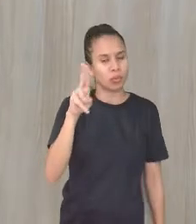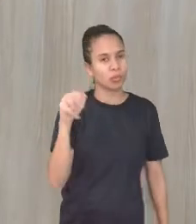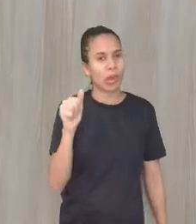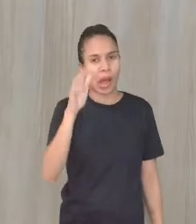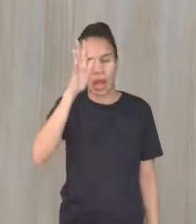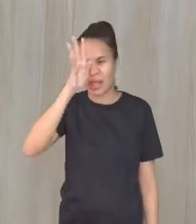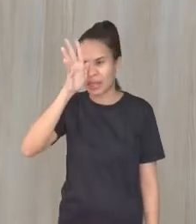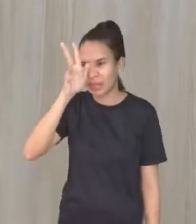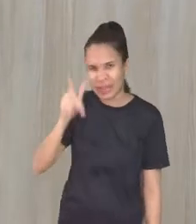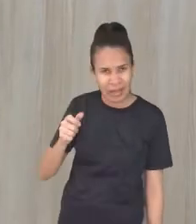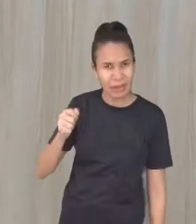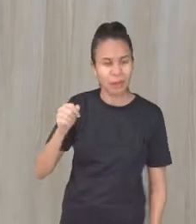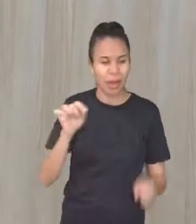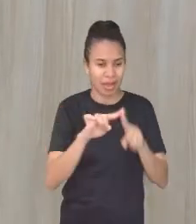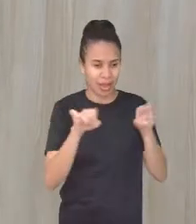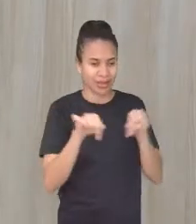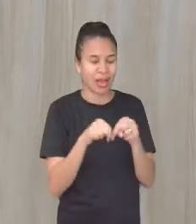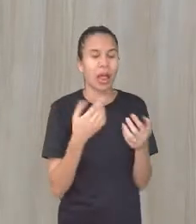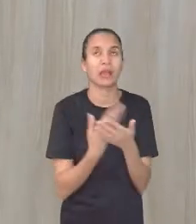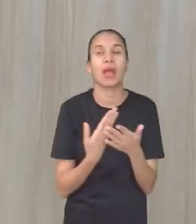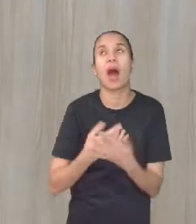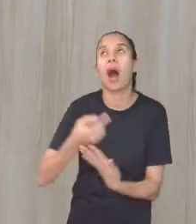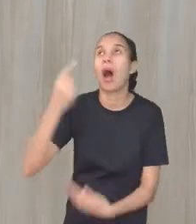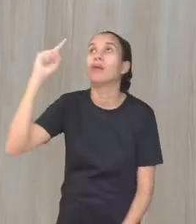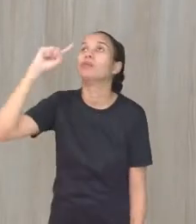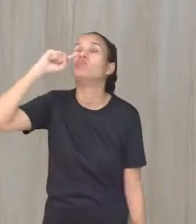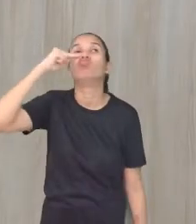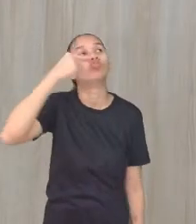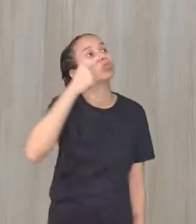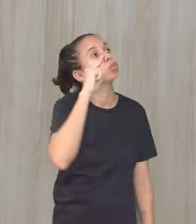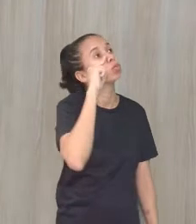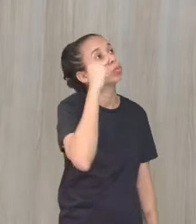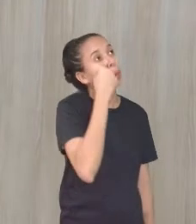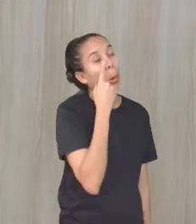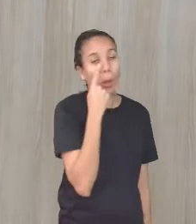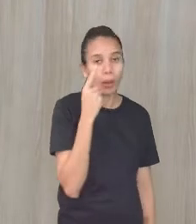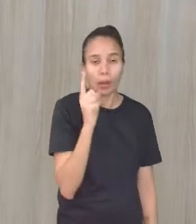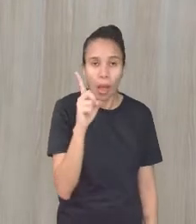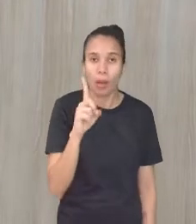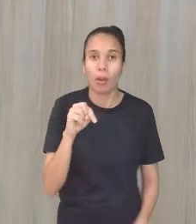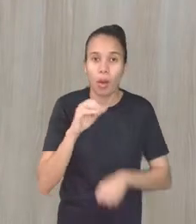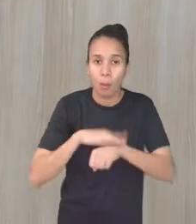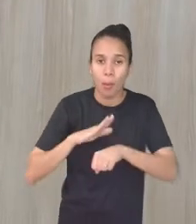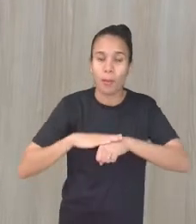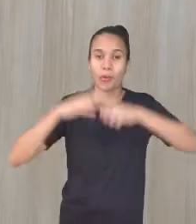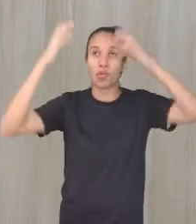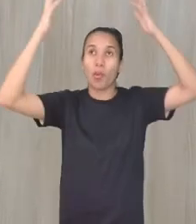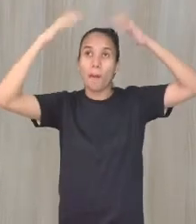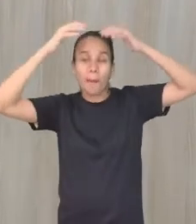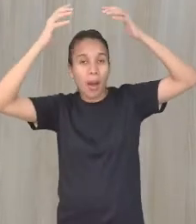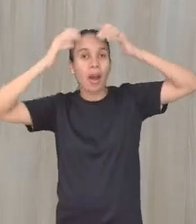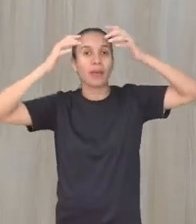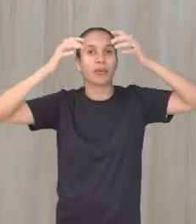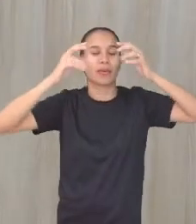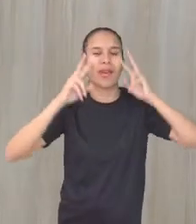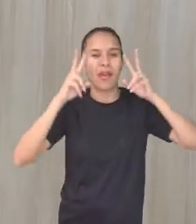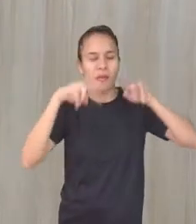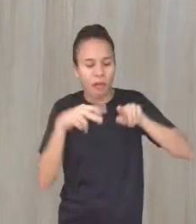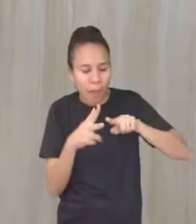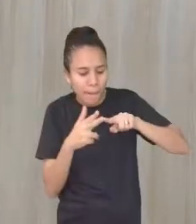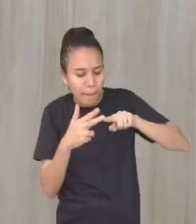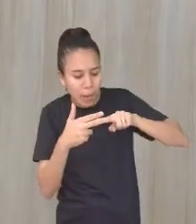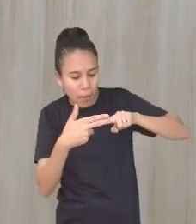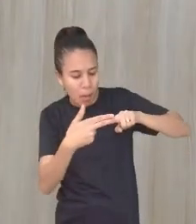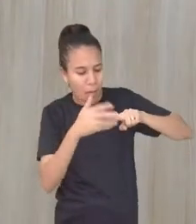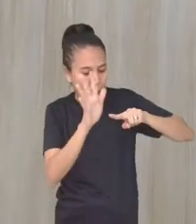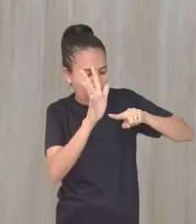limpeza na sala de aula, em casa. É na hora do banho, gente. Faz uma limpeza. Vê se as unhas estão bem cortadas,